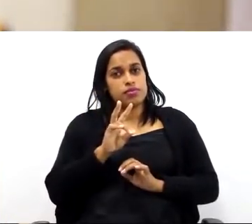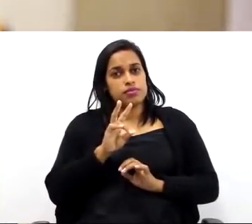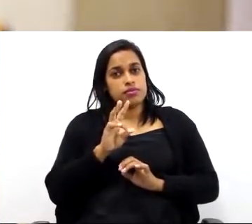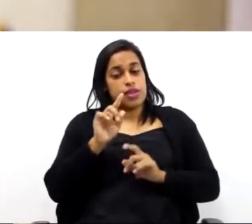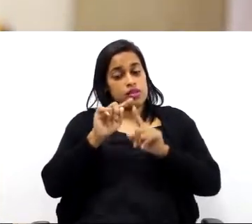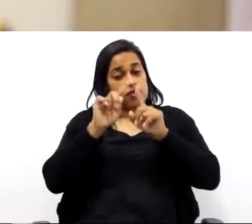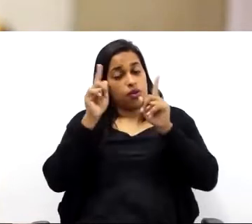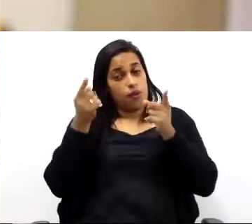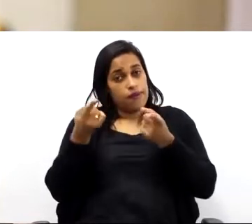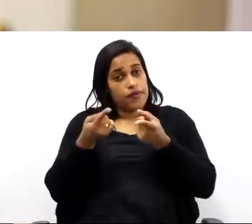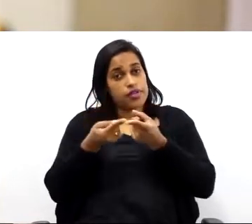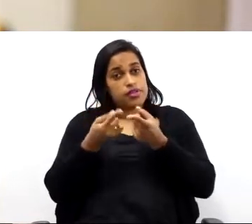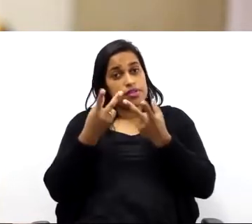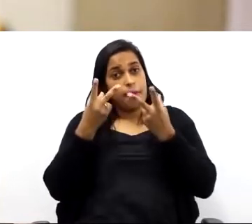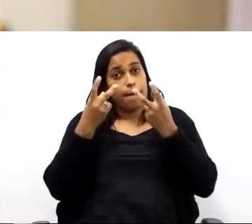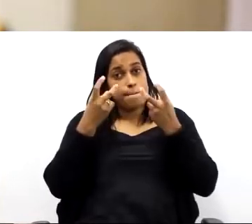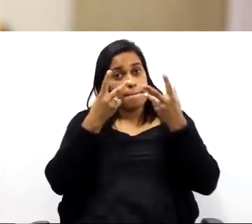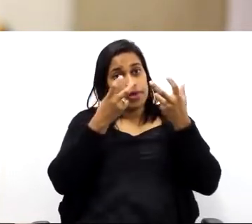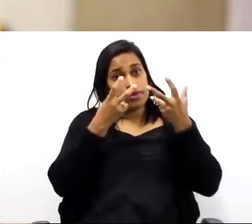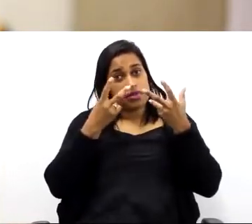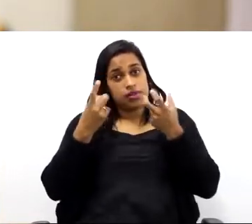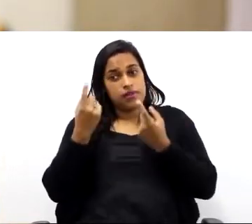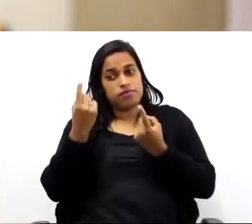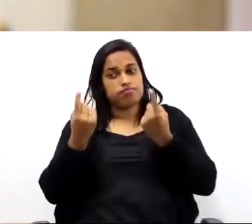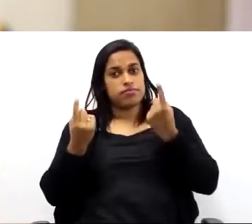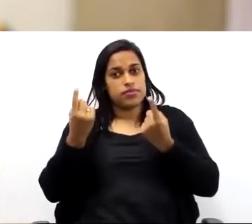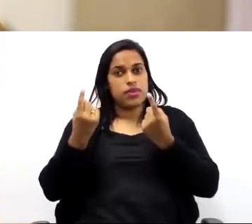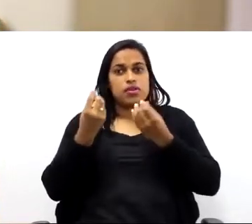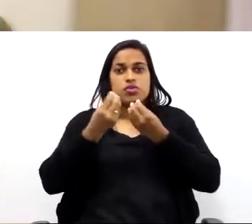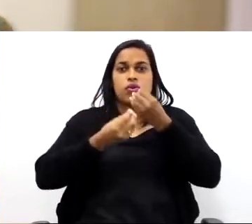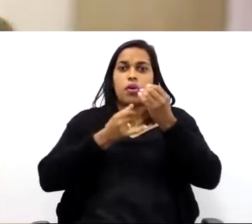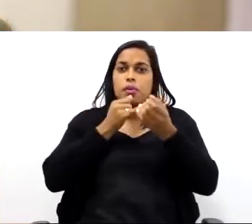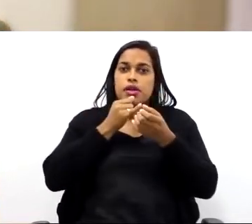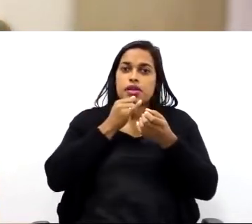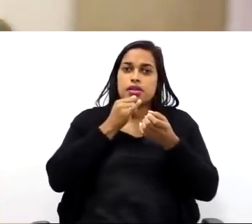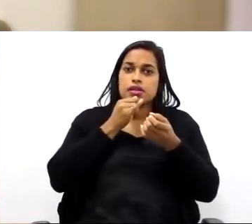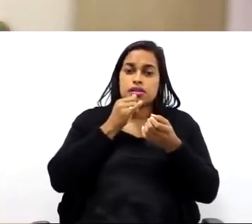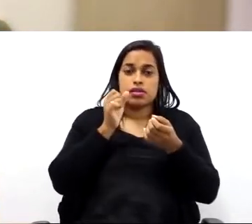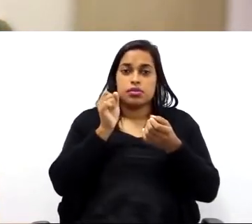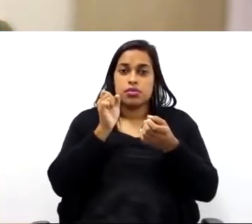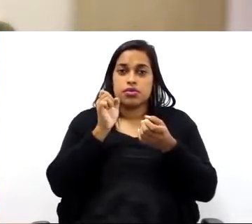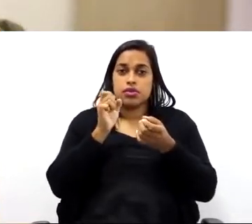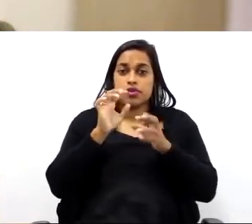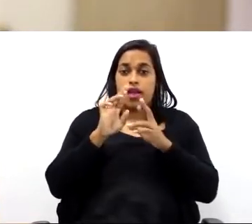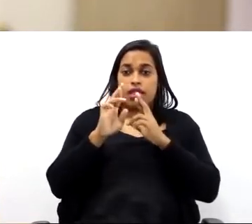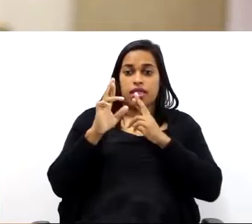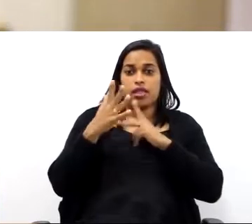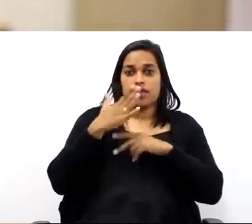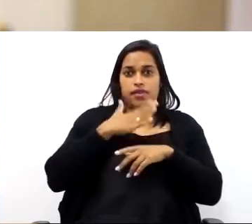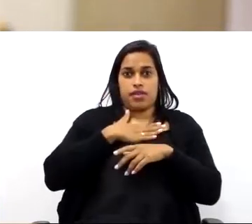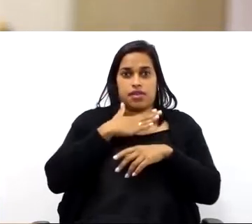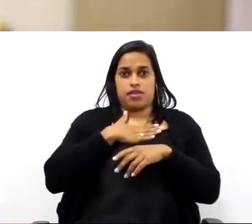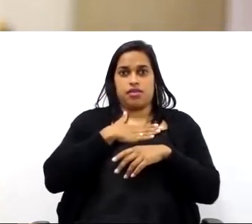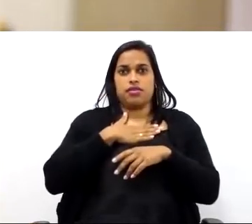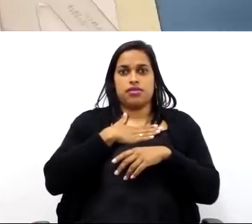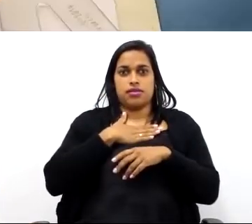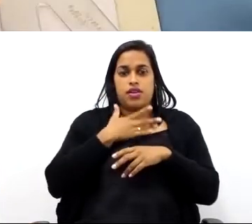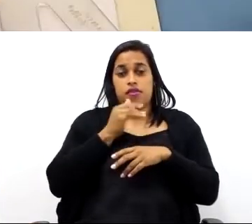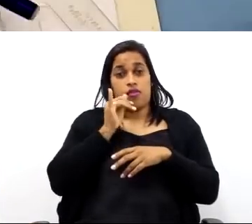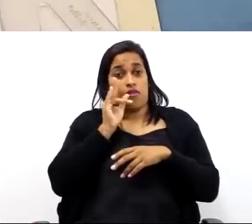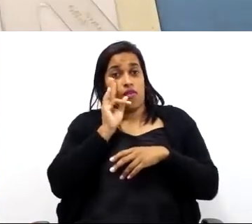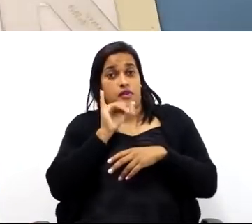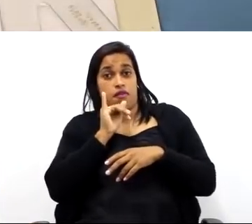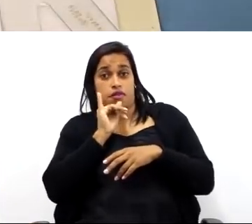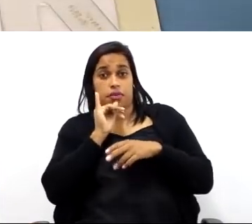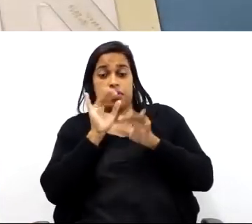observando aqui, paralela à circunferência. Mas quando essa circunferência ficar perpendicular a mim, eu vou ver simplesmente essa